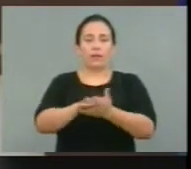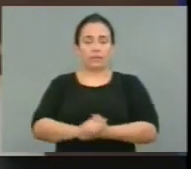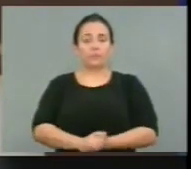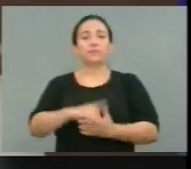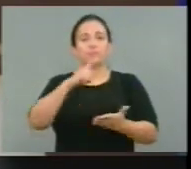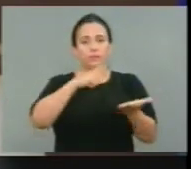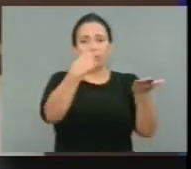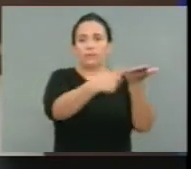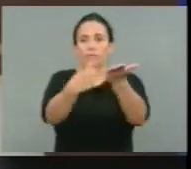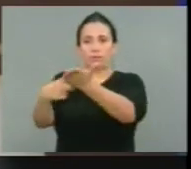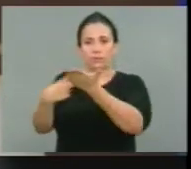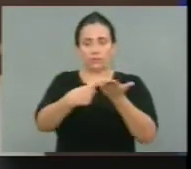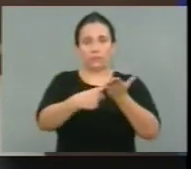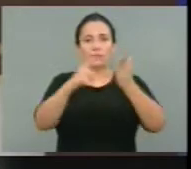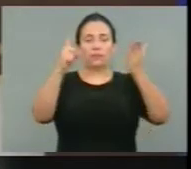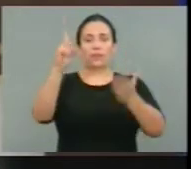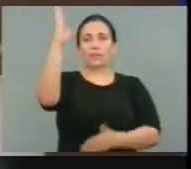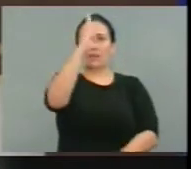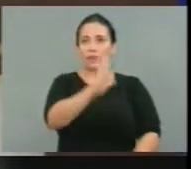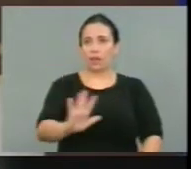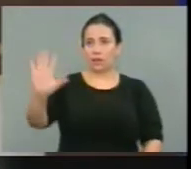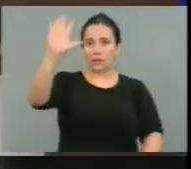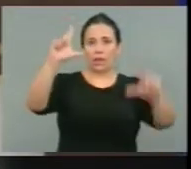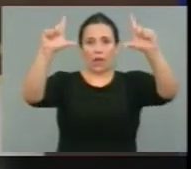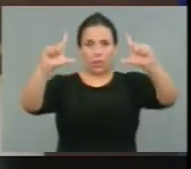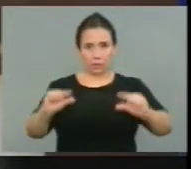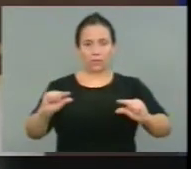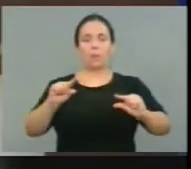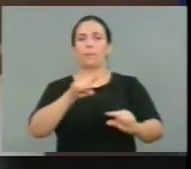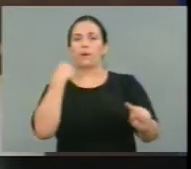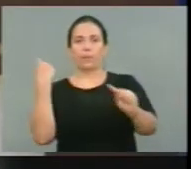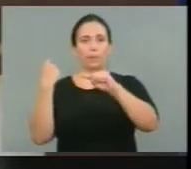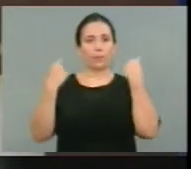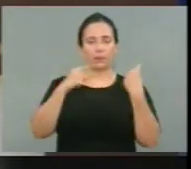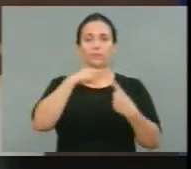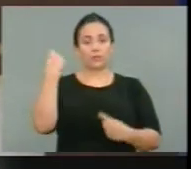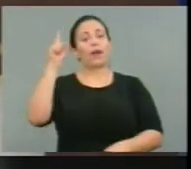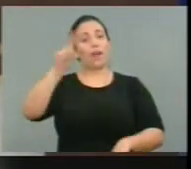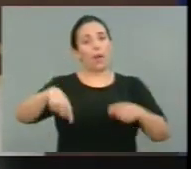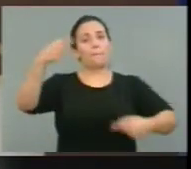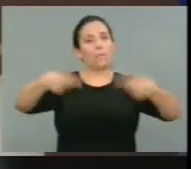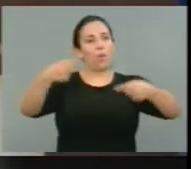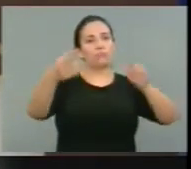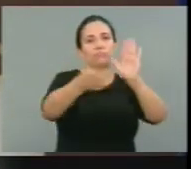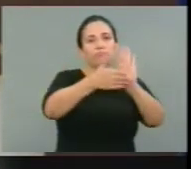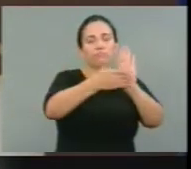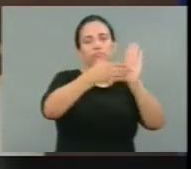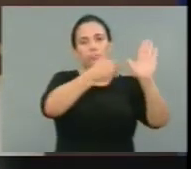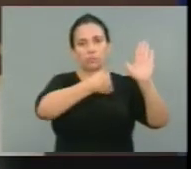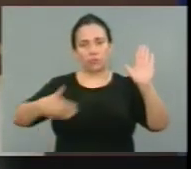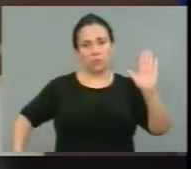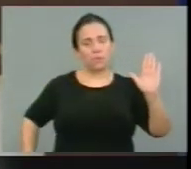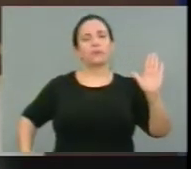Homicídios, que era uma política que nós queríamos muito ver desenvolvido. Claro, claro.